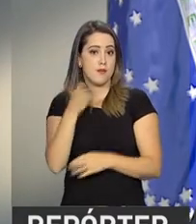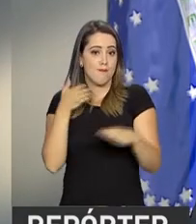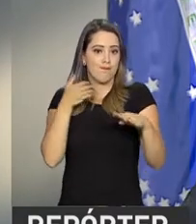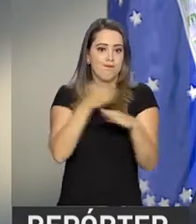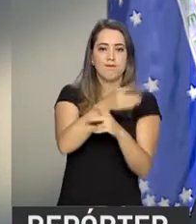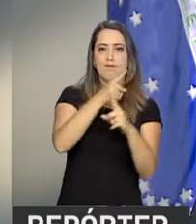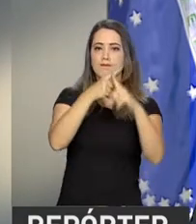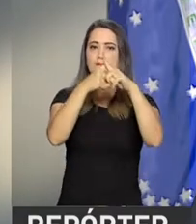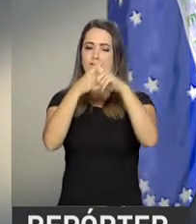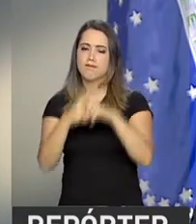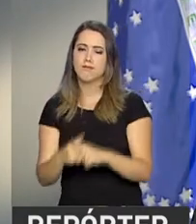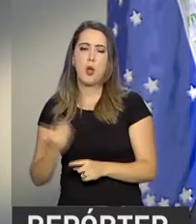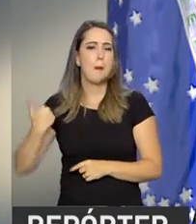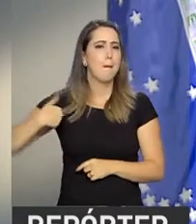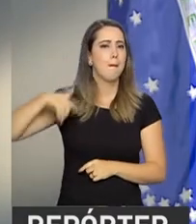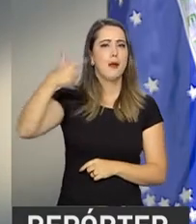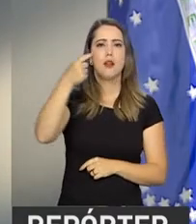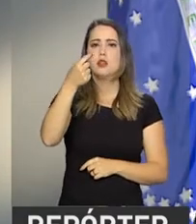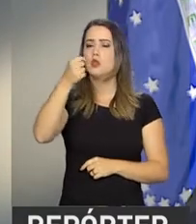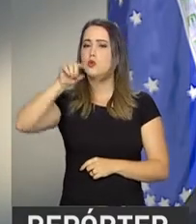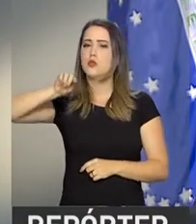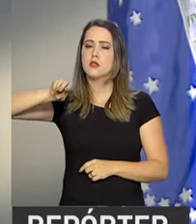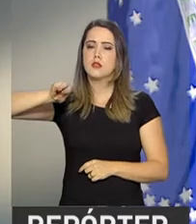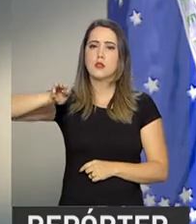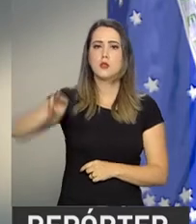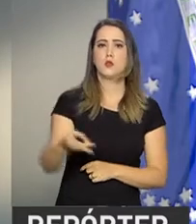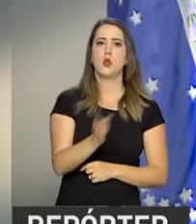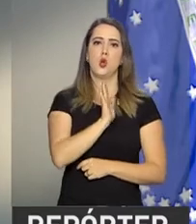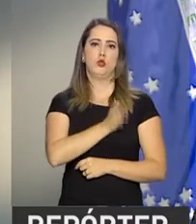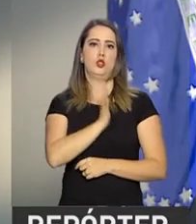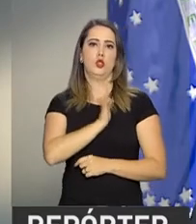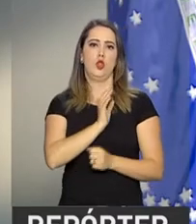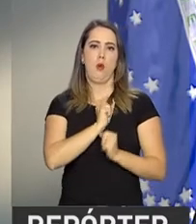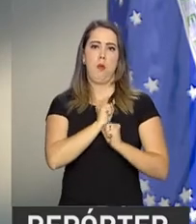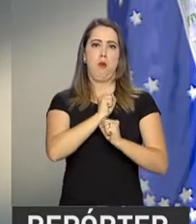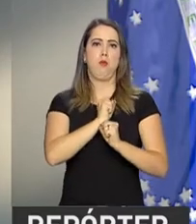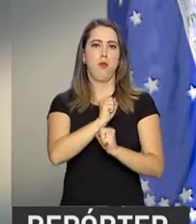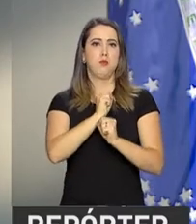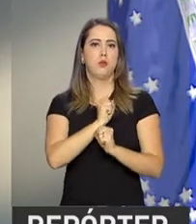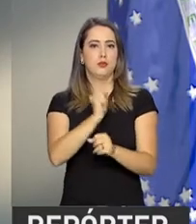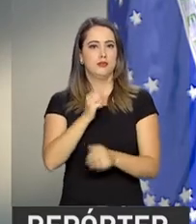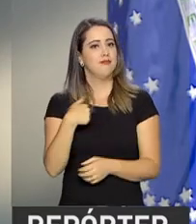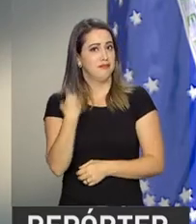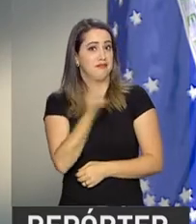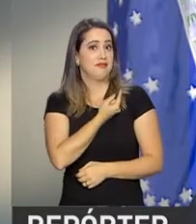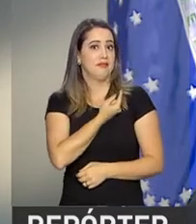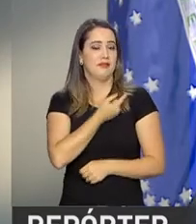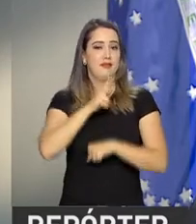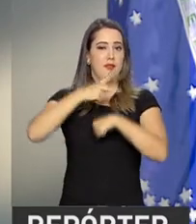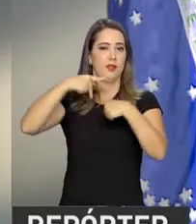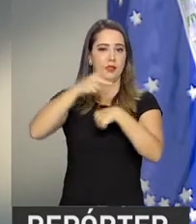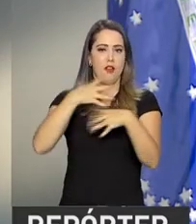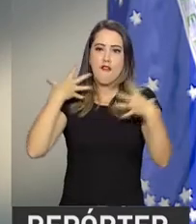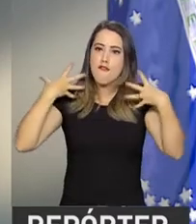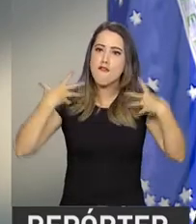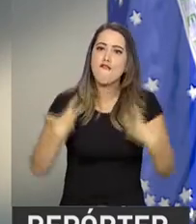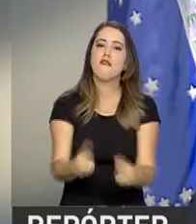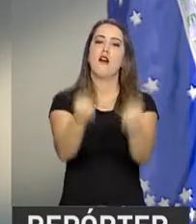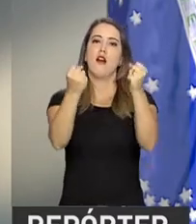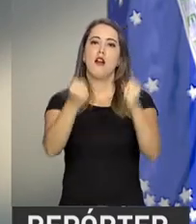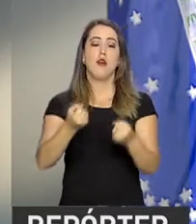mais de 200 milhões de corações pulsando, batendo forte por nosso país. Vamos todos